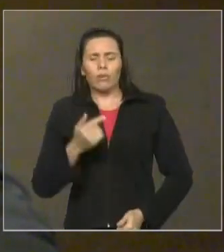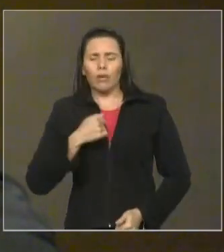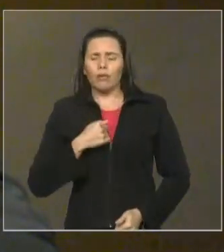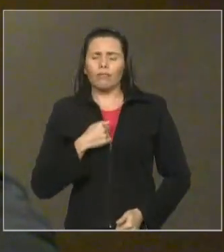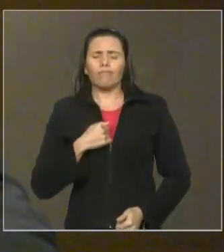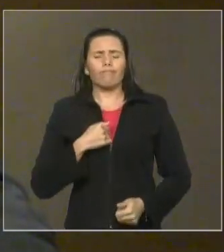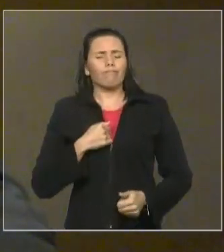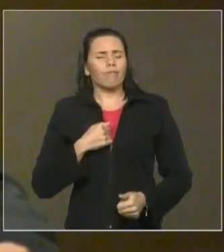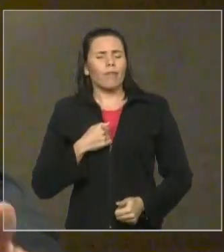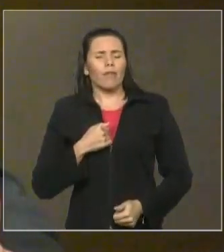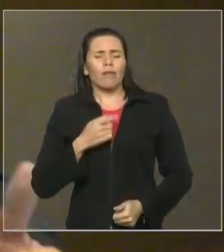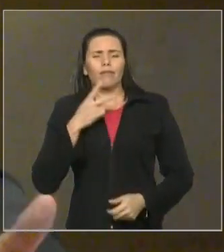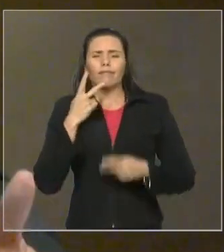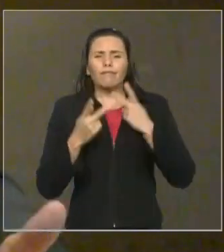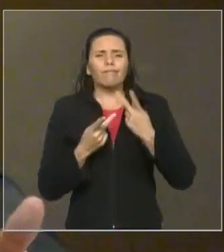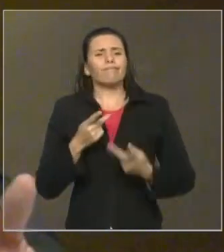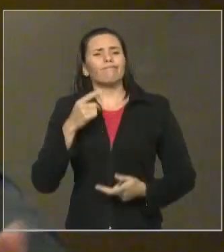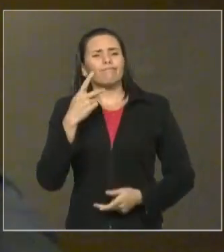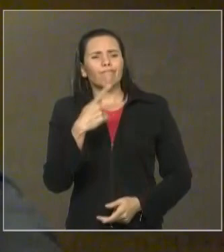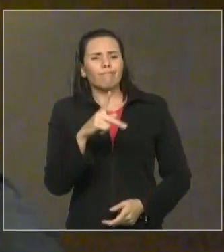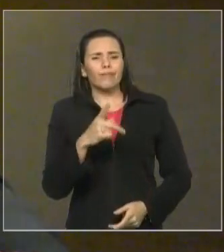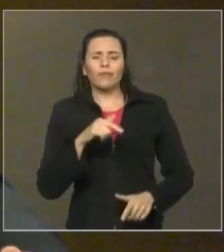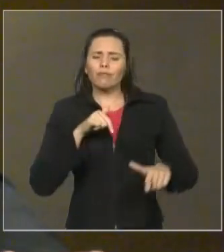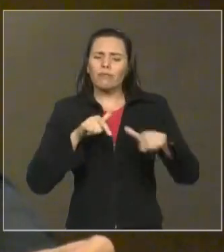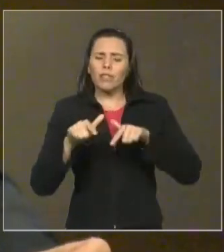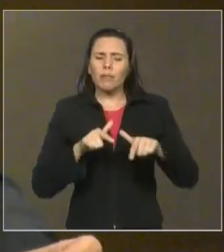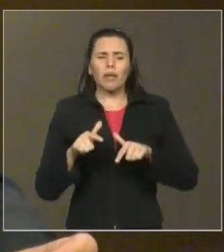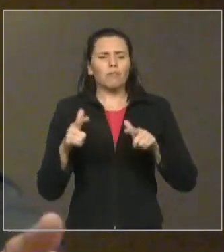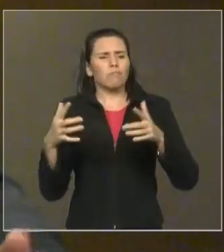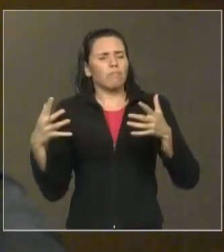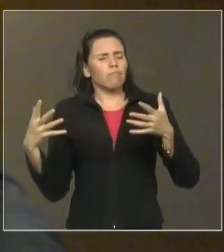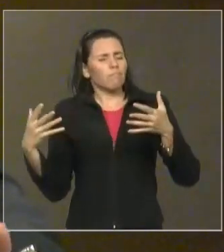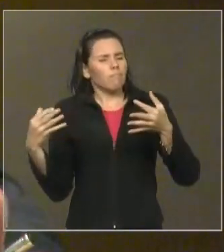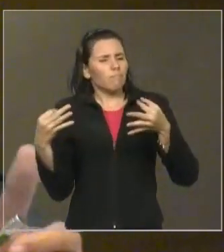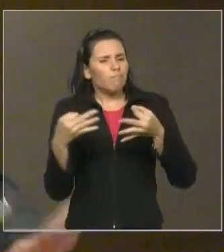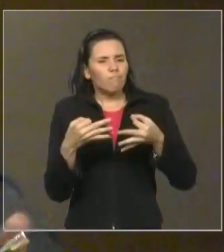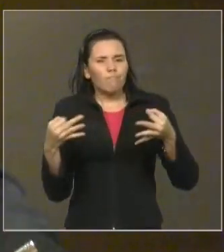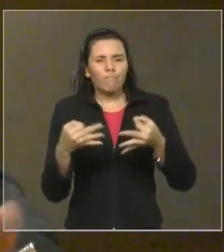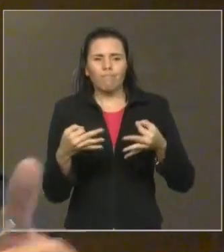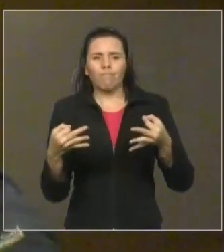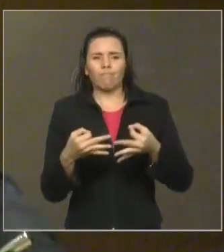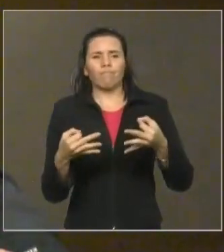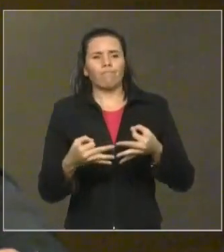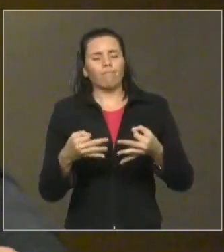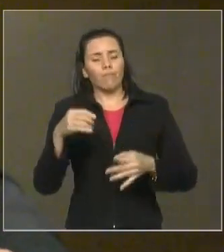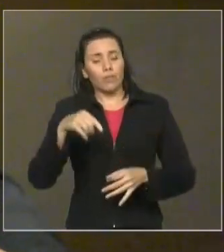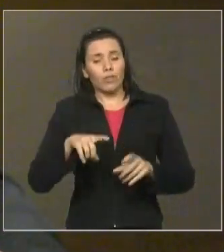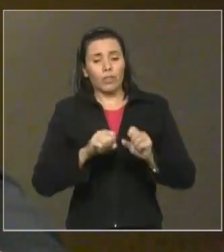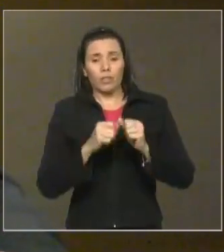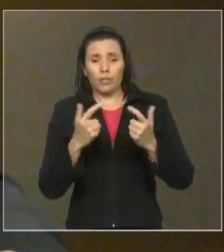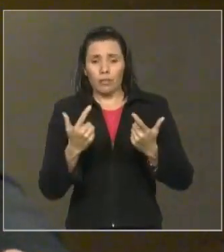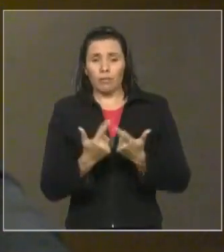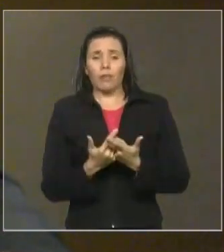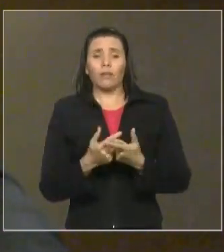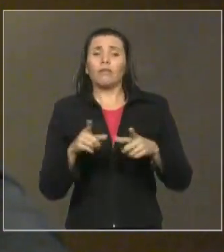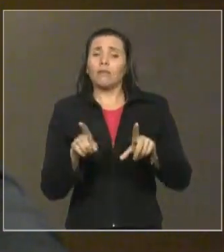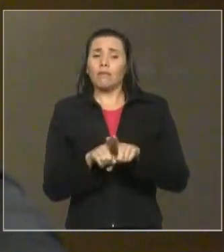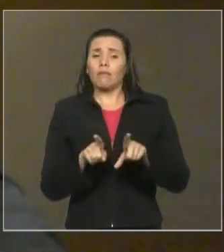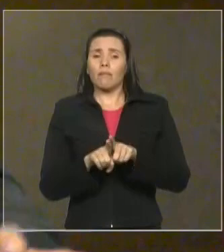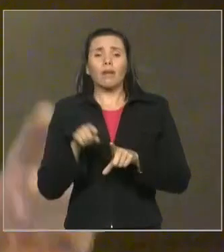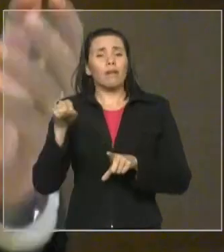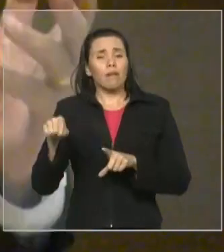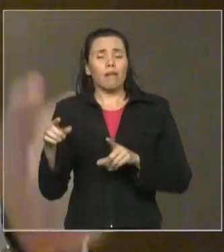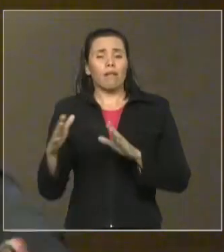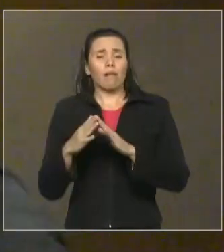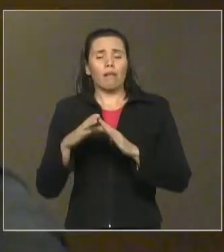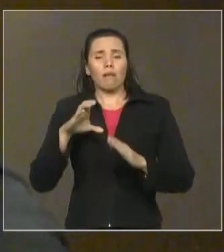do crescimento do Maranhão e da forma que Vossa Excelência faz, aqui fez nessa Casa, faz nessa Casa e faz também na Casa